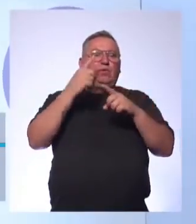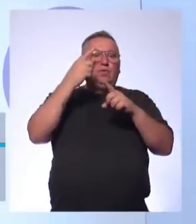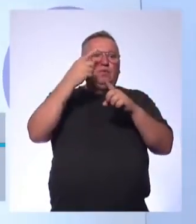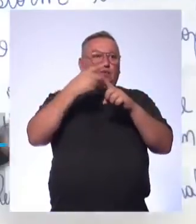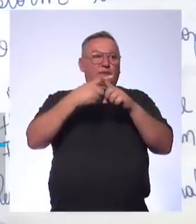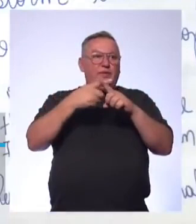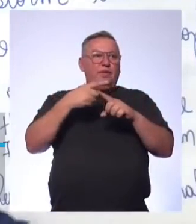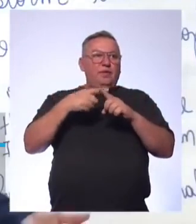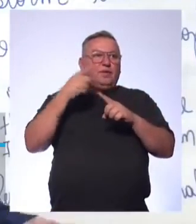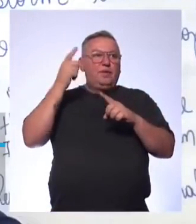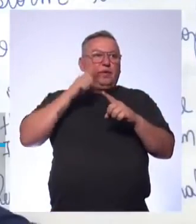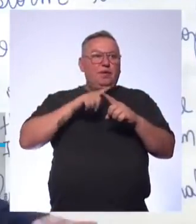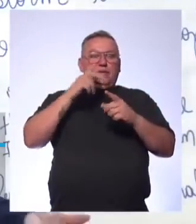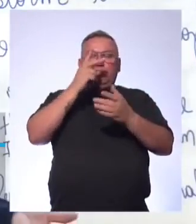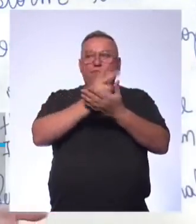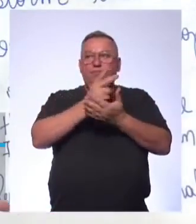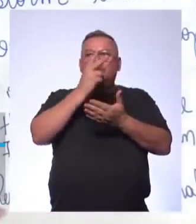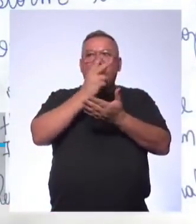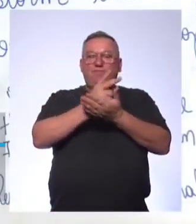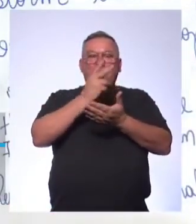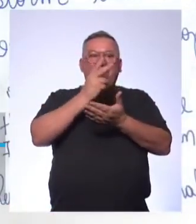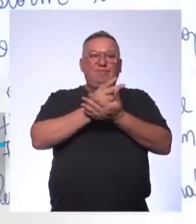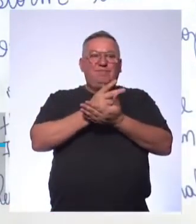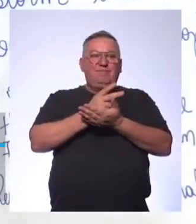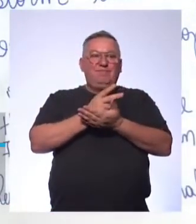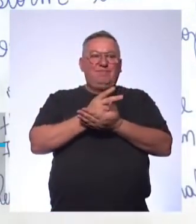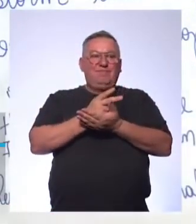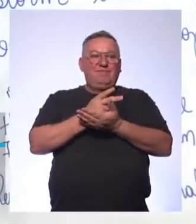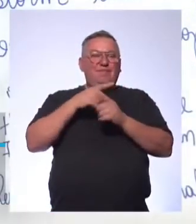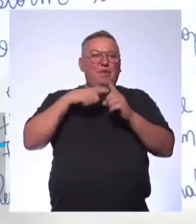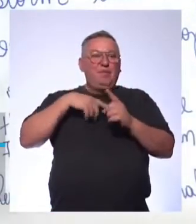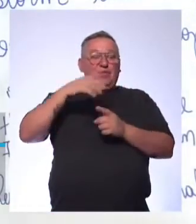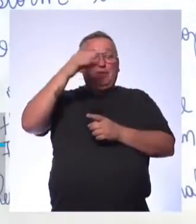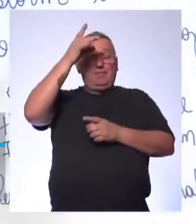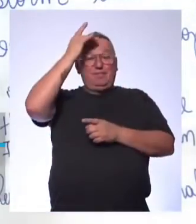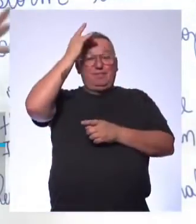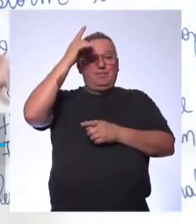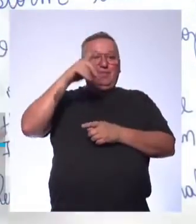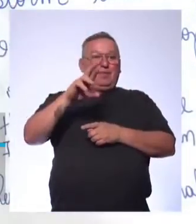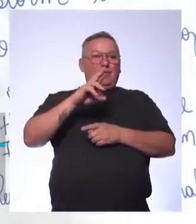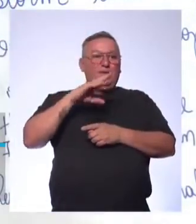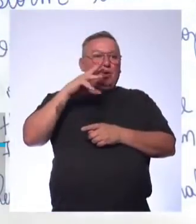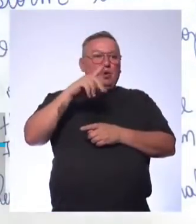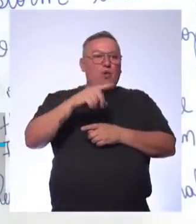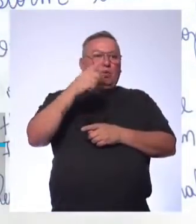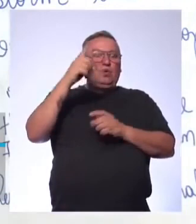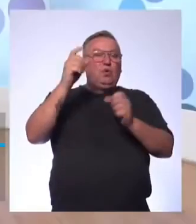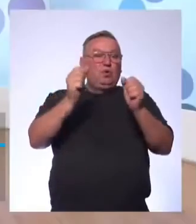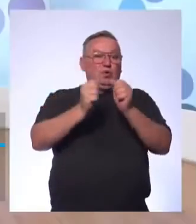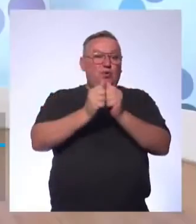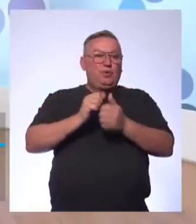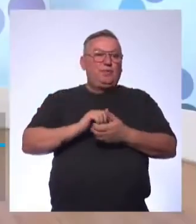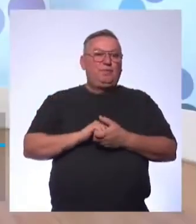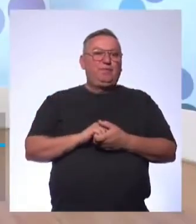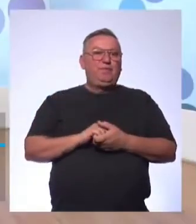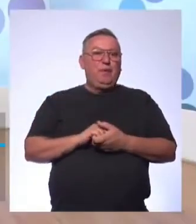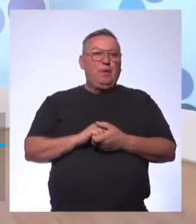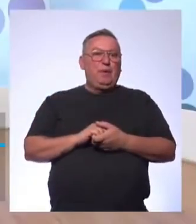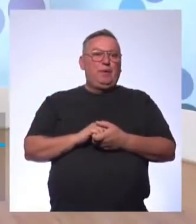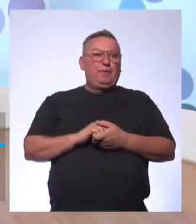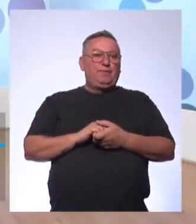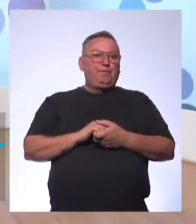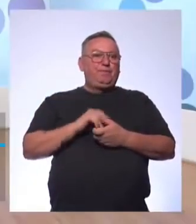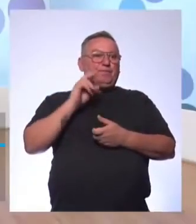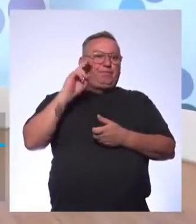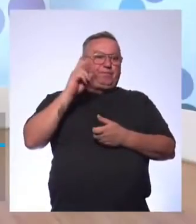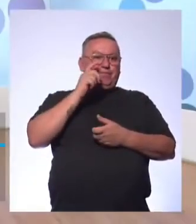vez É eu repito toda a aula a mesma coisa Então, pra mim já tá claro, né? Que é pra responder tudo junto Mas não adianta Tem que falar toda vez Acabei